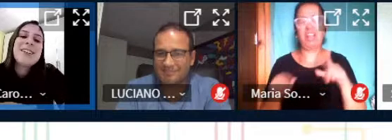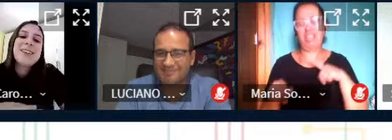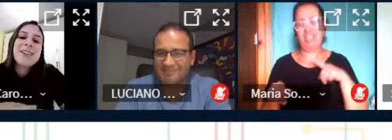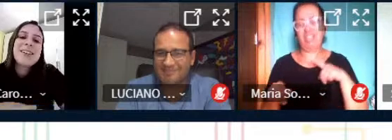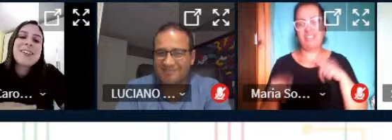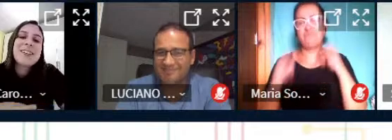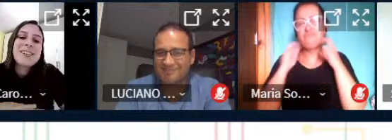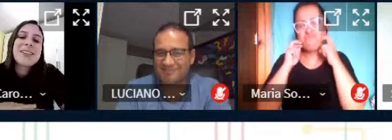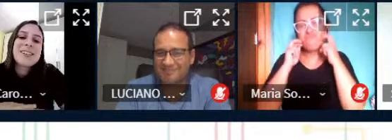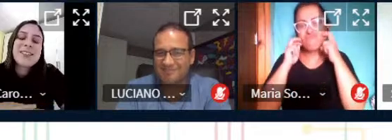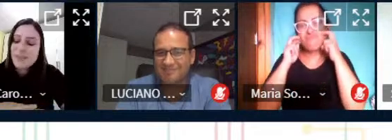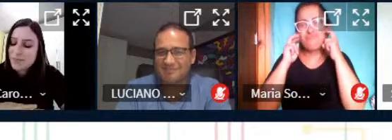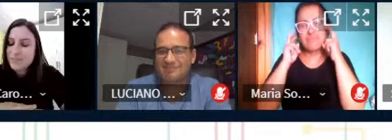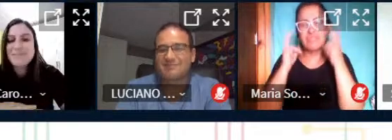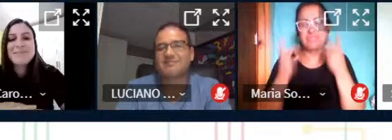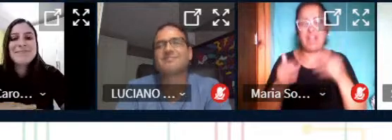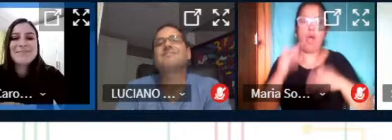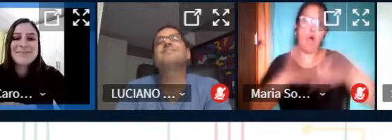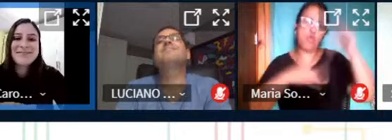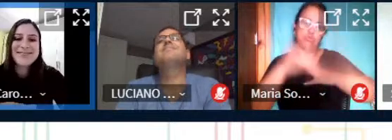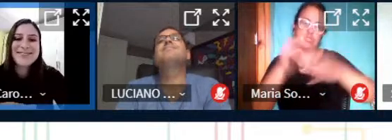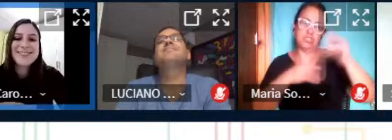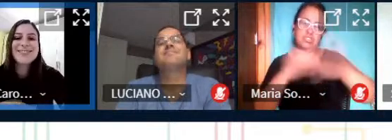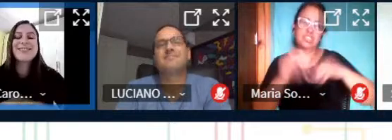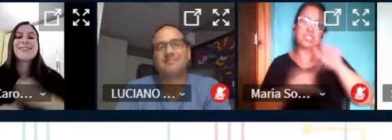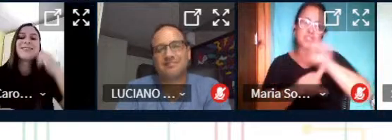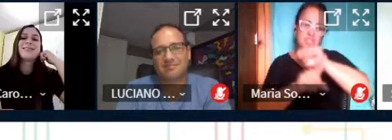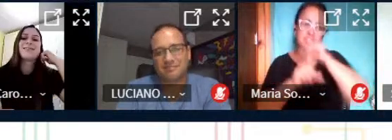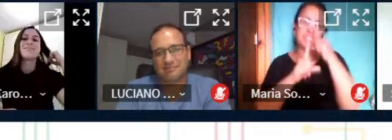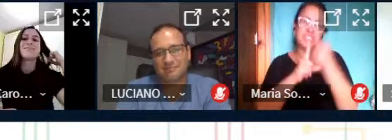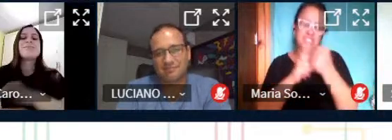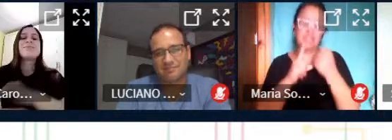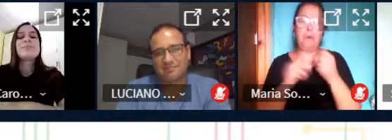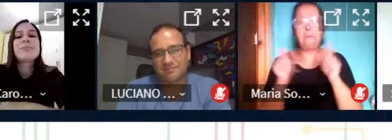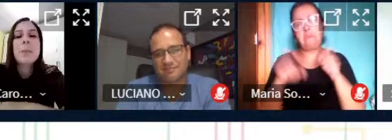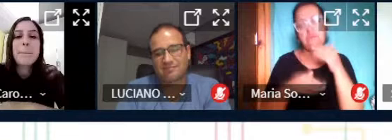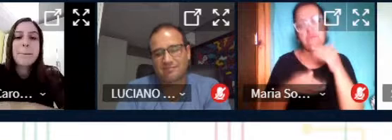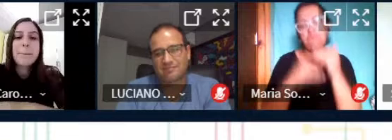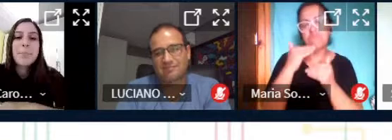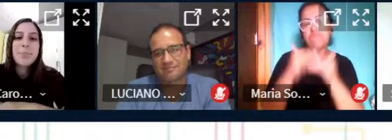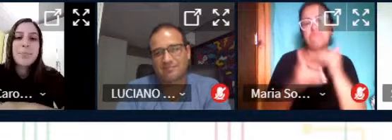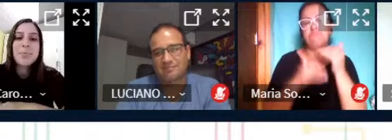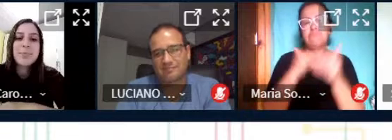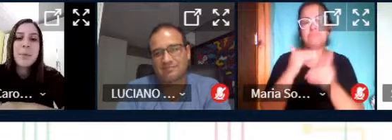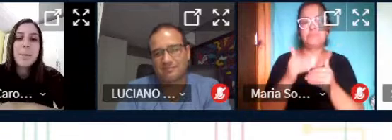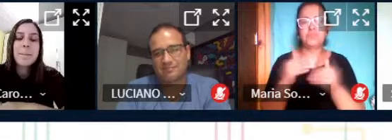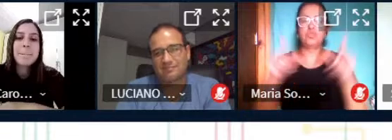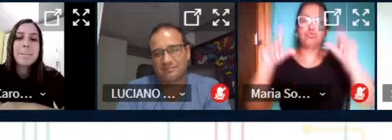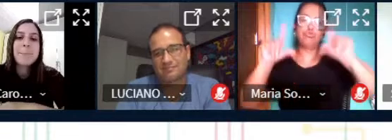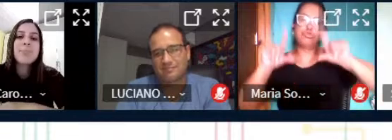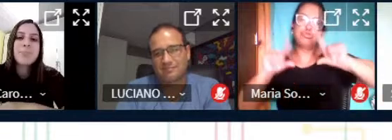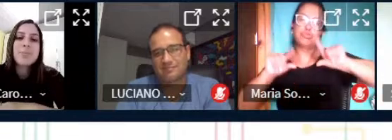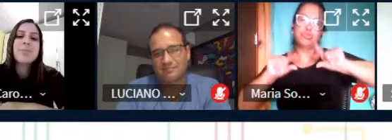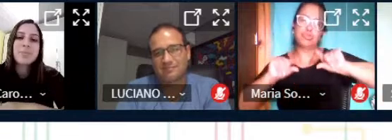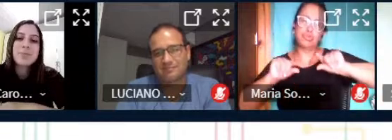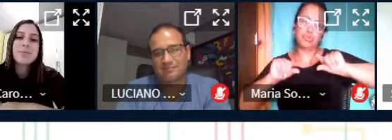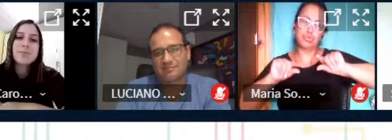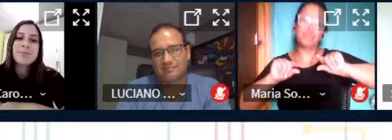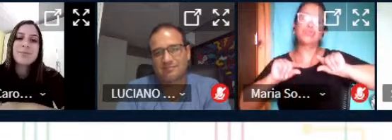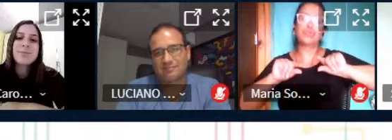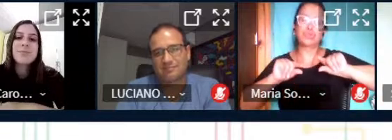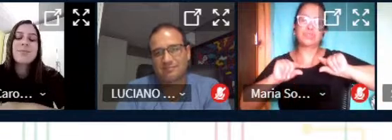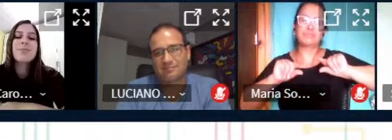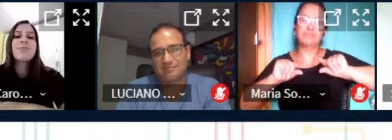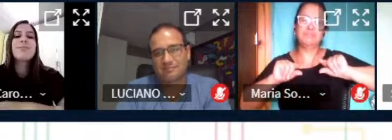é uma construção social mas que a gente vai saber lidar com o tempo e diminuir ou se minimizar ou então